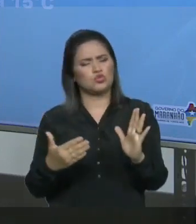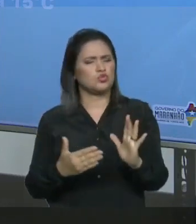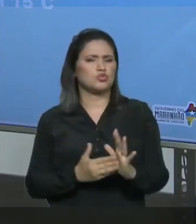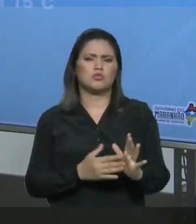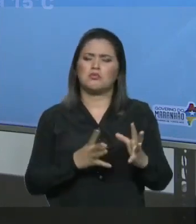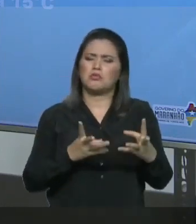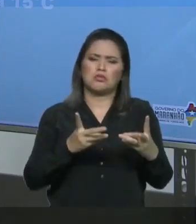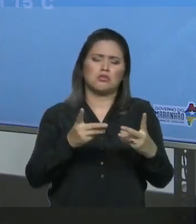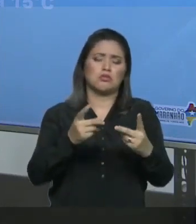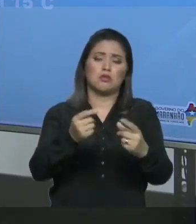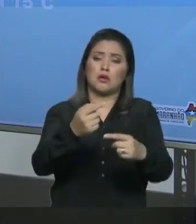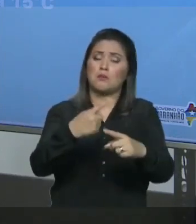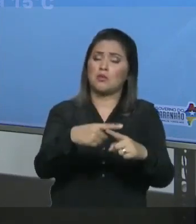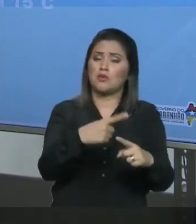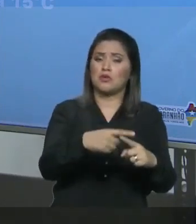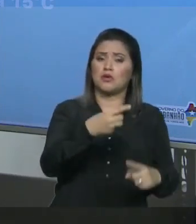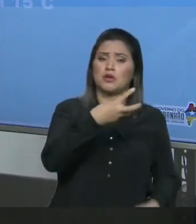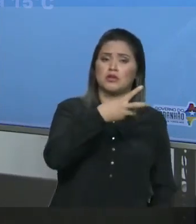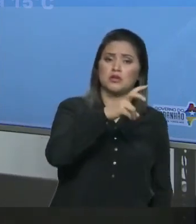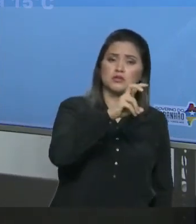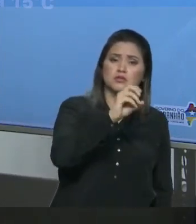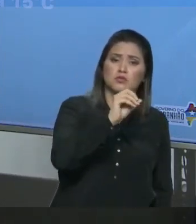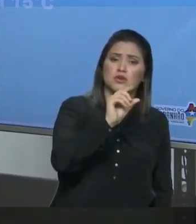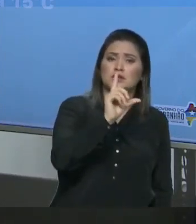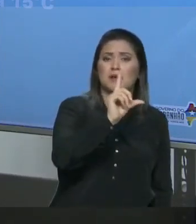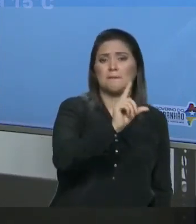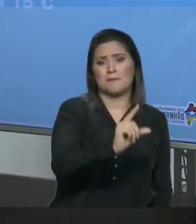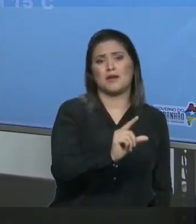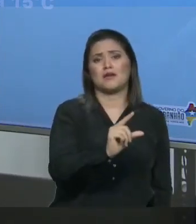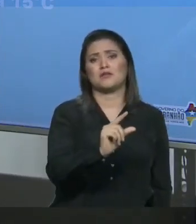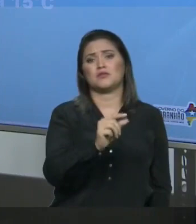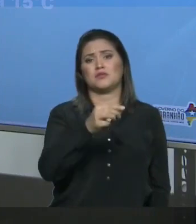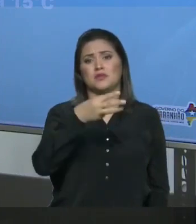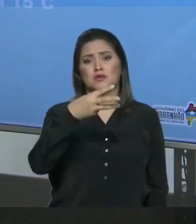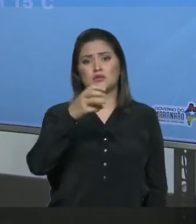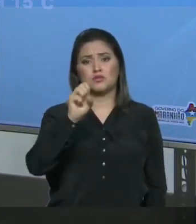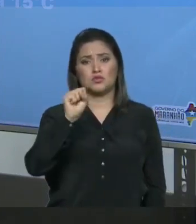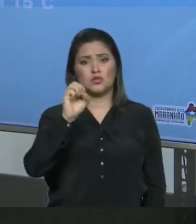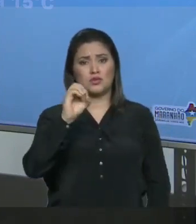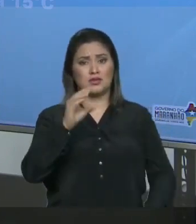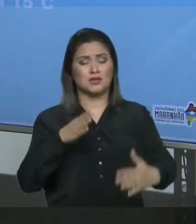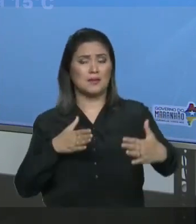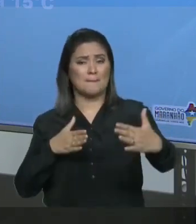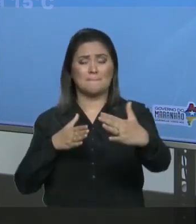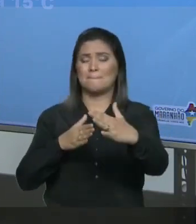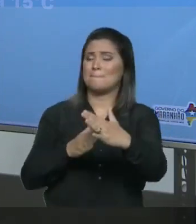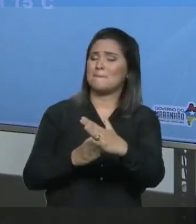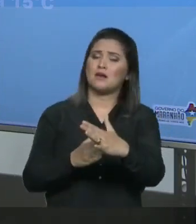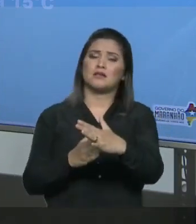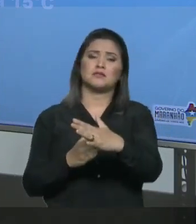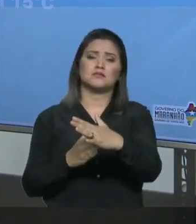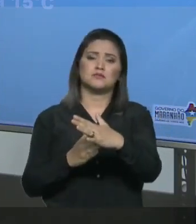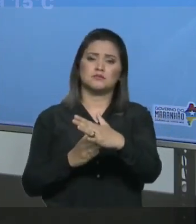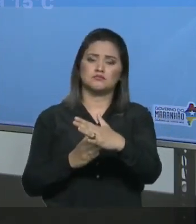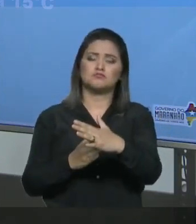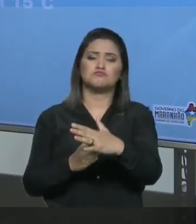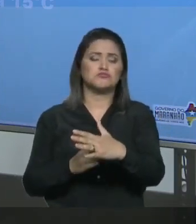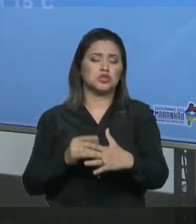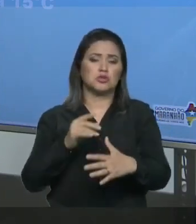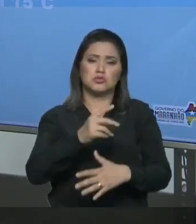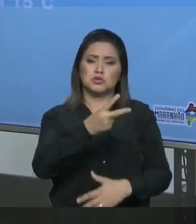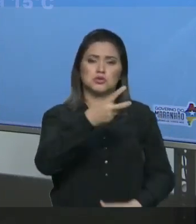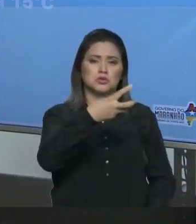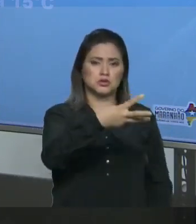máximo 380 Se eu colocar 350 Com uma quantidade Inferior Vai ser dissolvido Tranquilamente